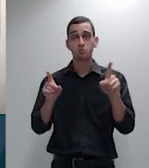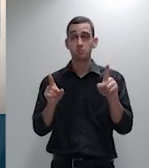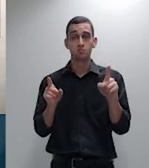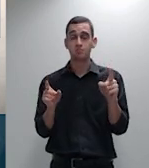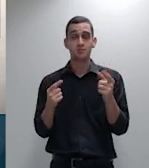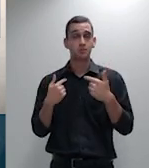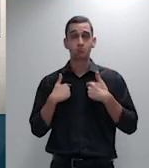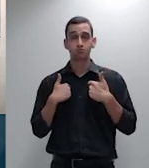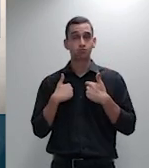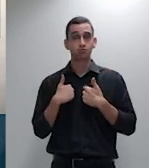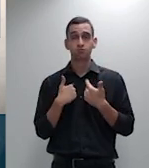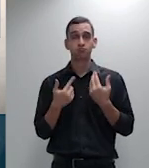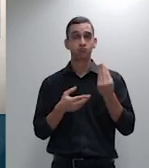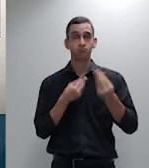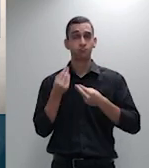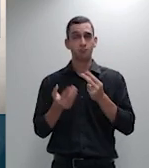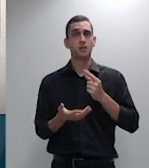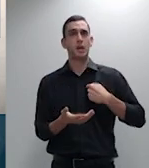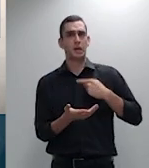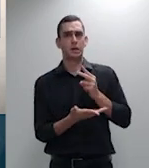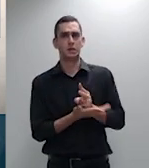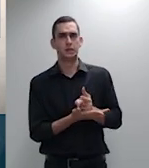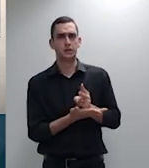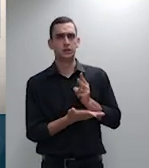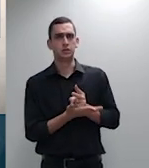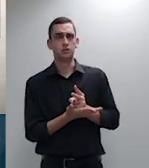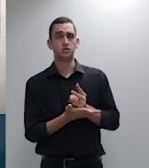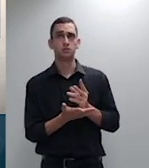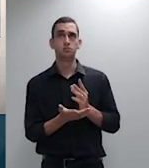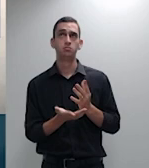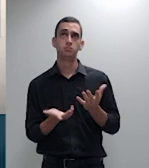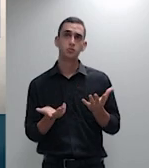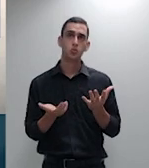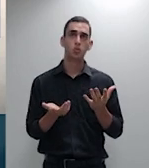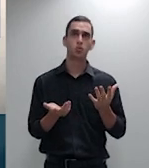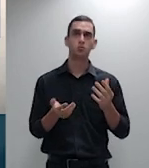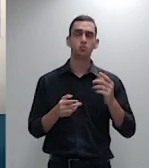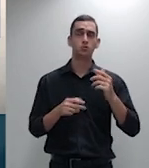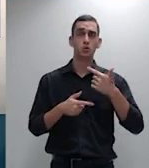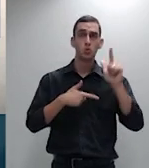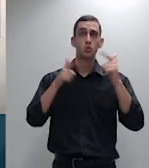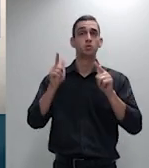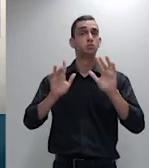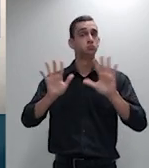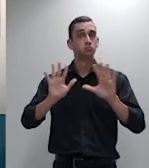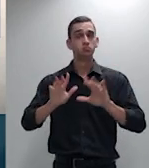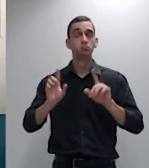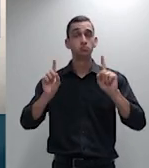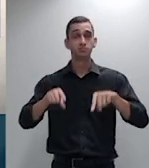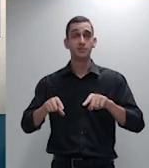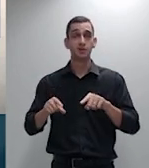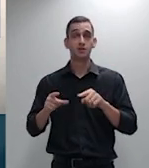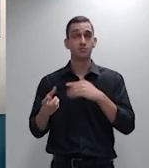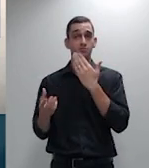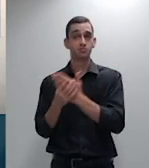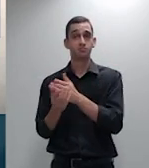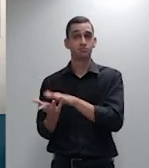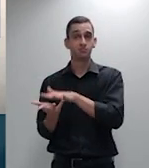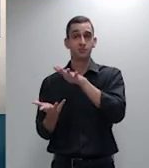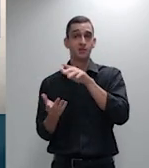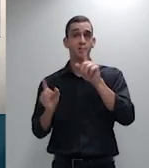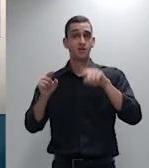de desconformidade é cabimento da ação recisória essa ação recisória com a